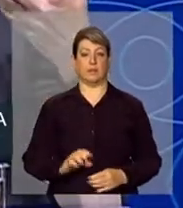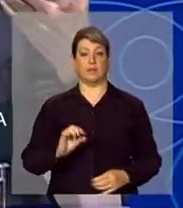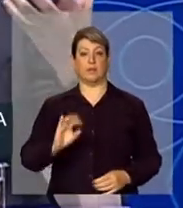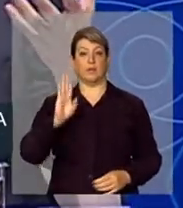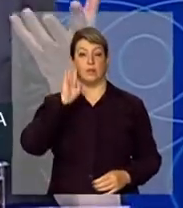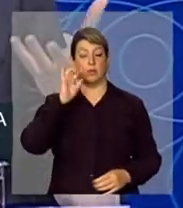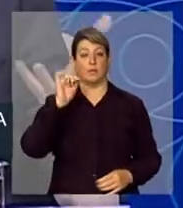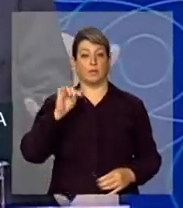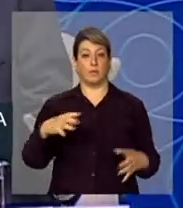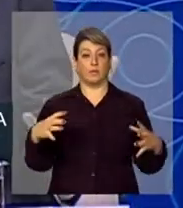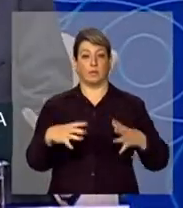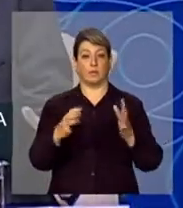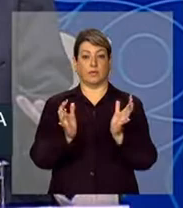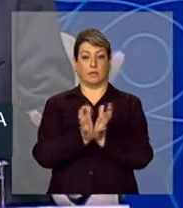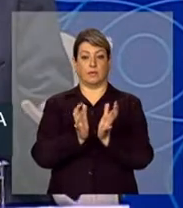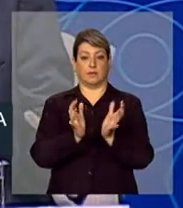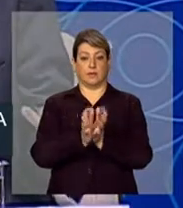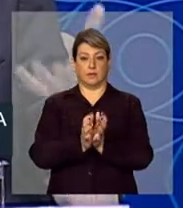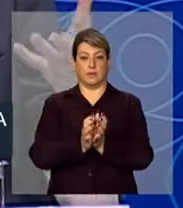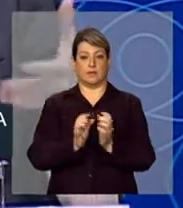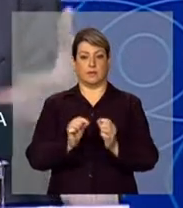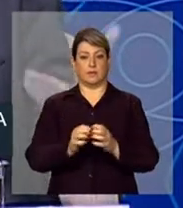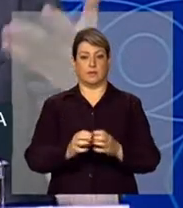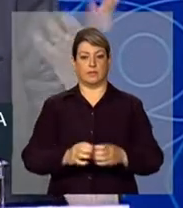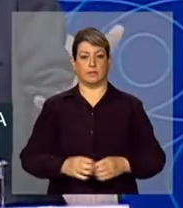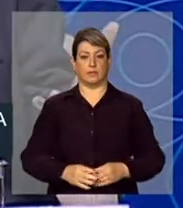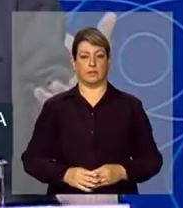grande entusiasmo que há pelo Brasil,